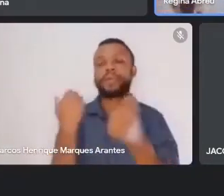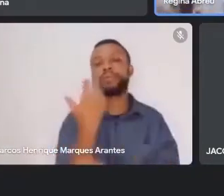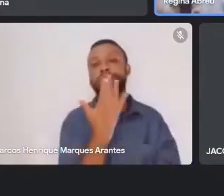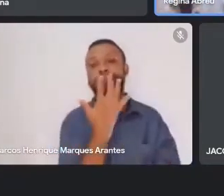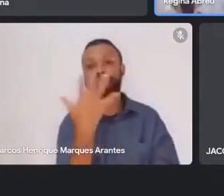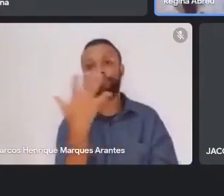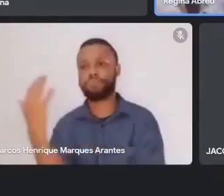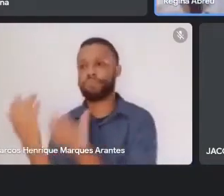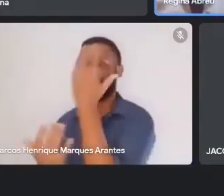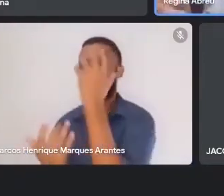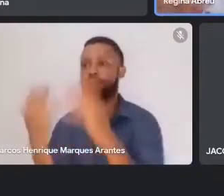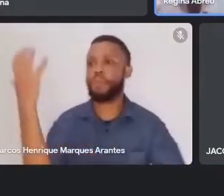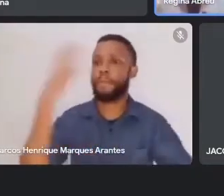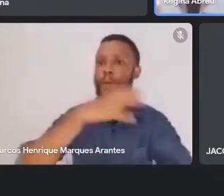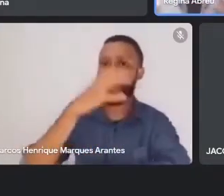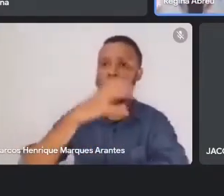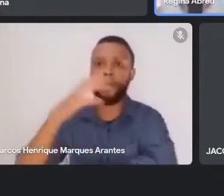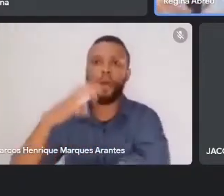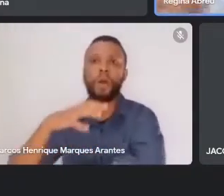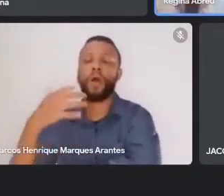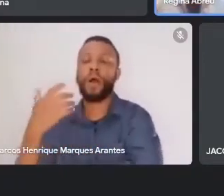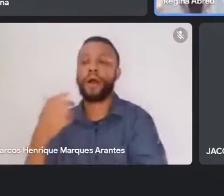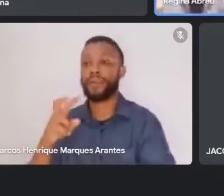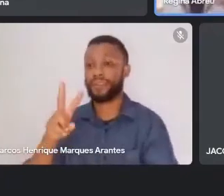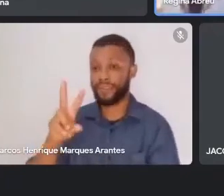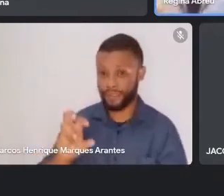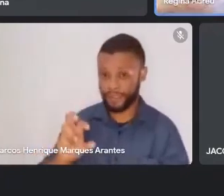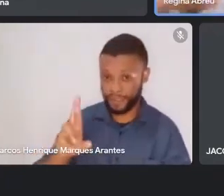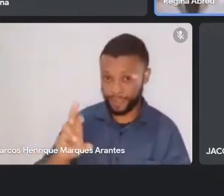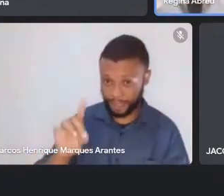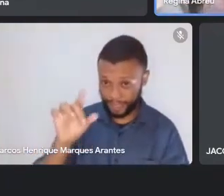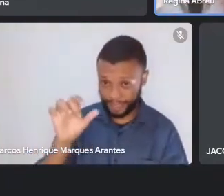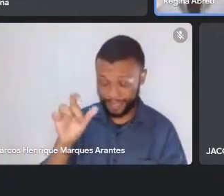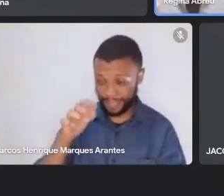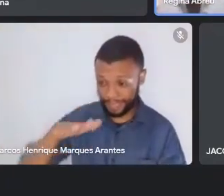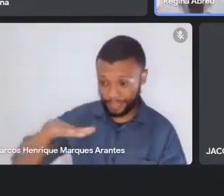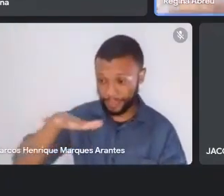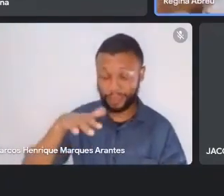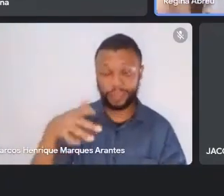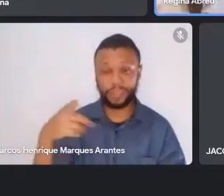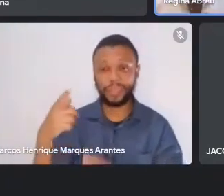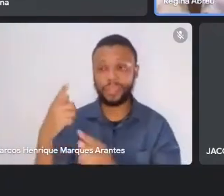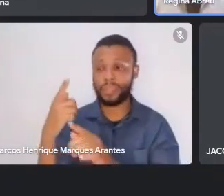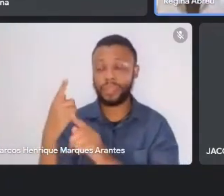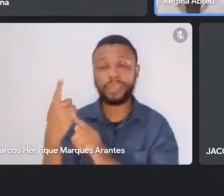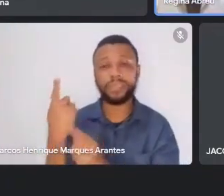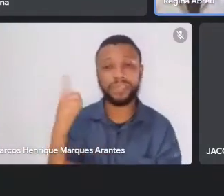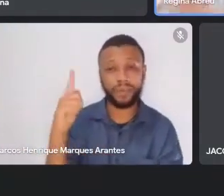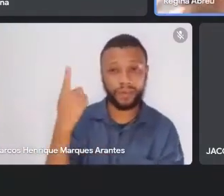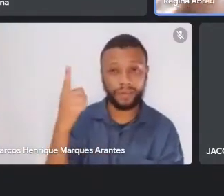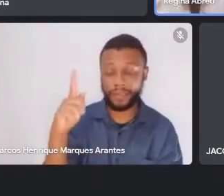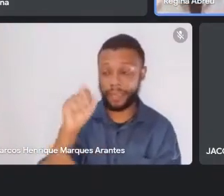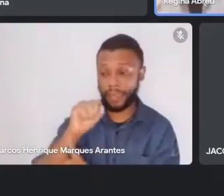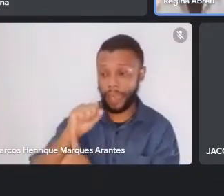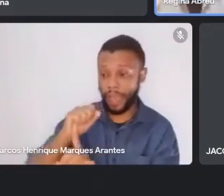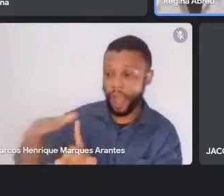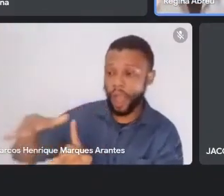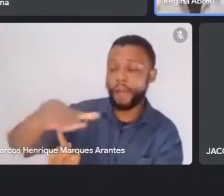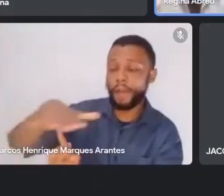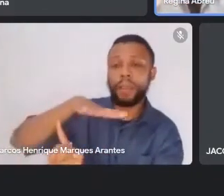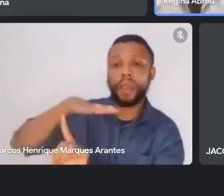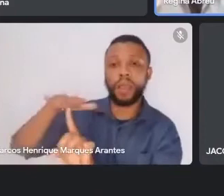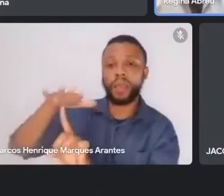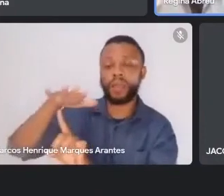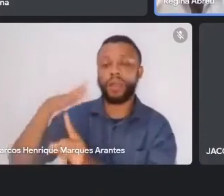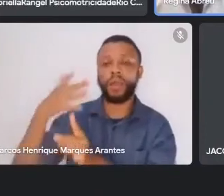né, as veredas e todas aquelas, toda aquela geografia, aquela ambiência, ela se transformou